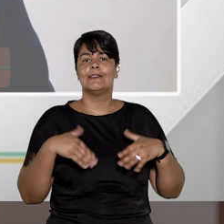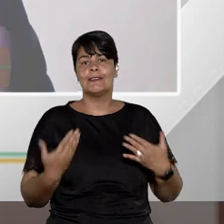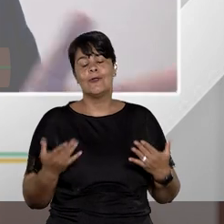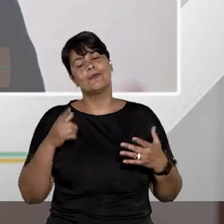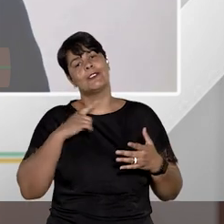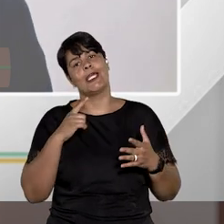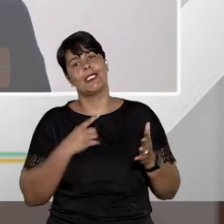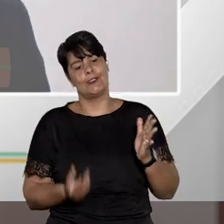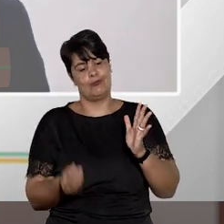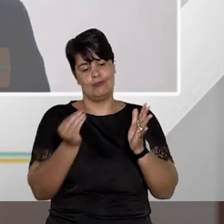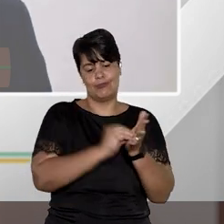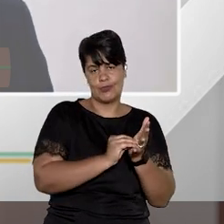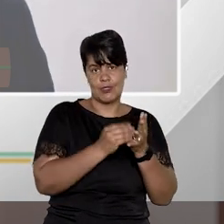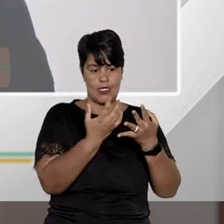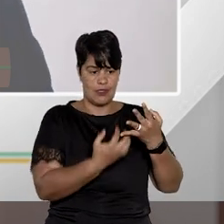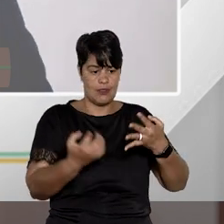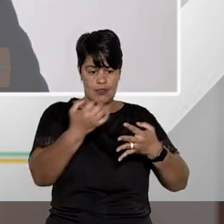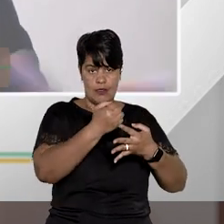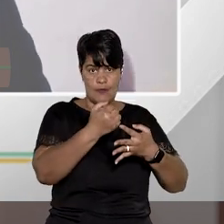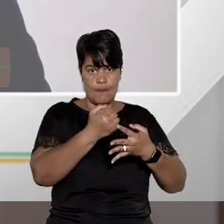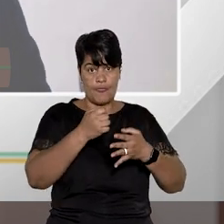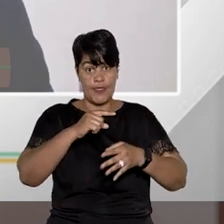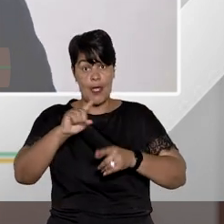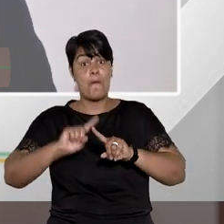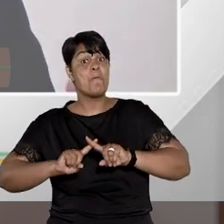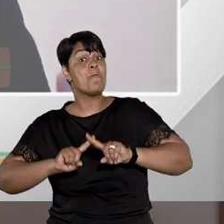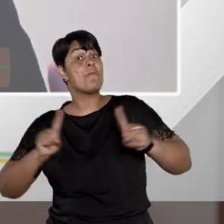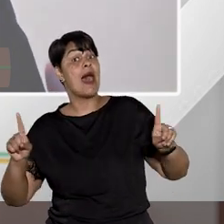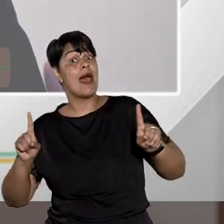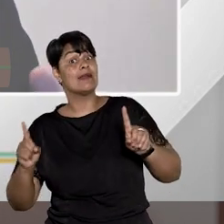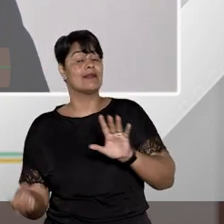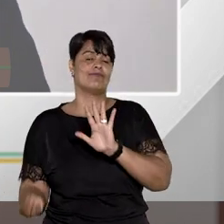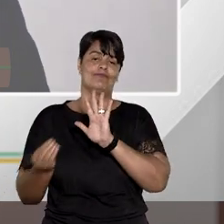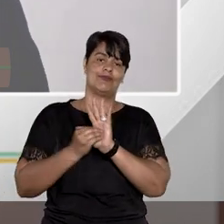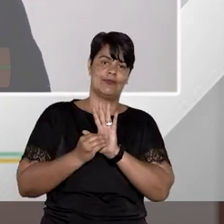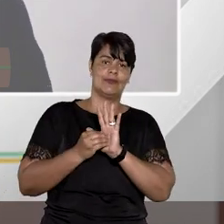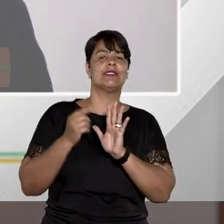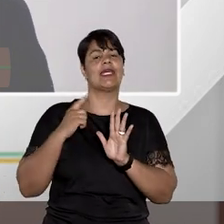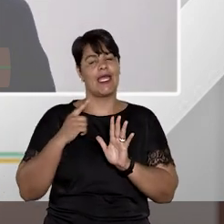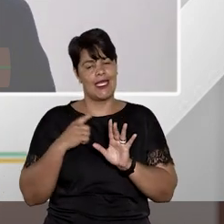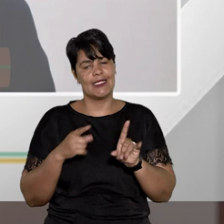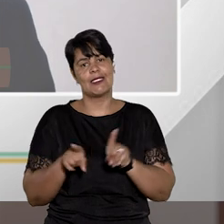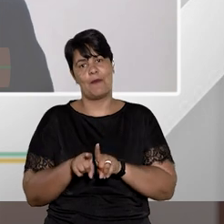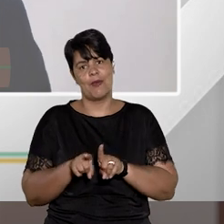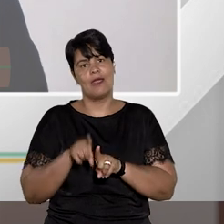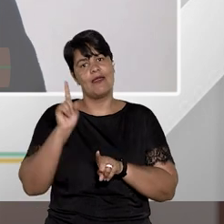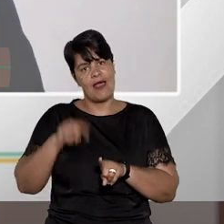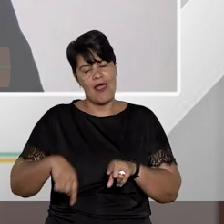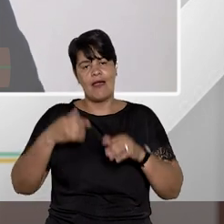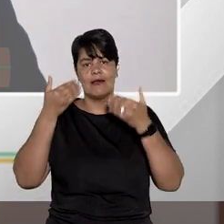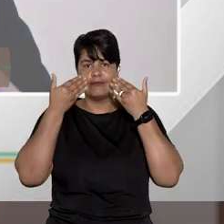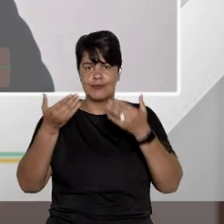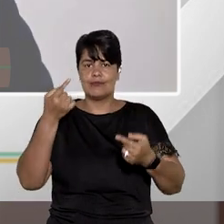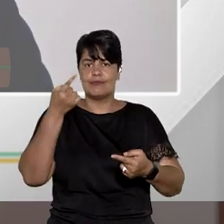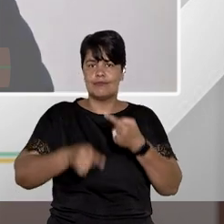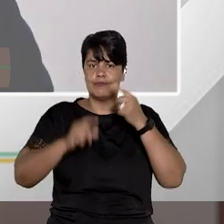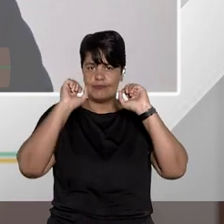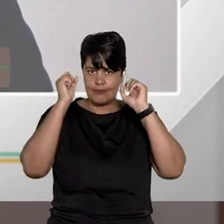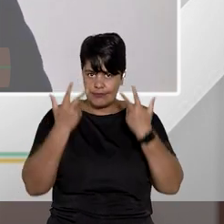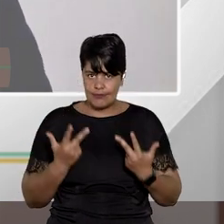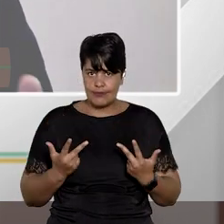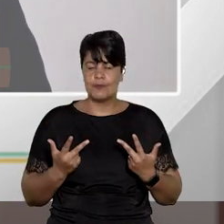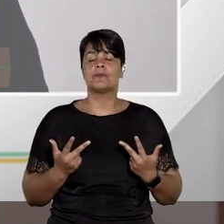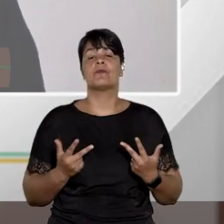súmula traz a exceção à súmula. Ele fala bem assim, não cabe a não ser que esteja diante de ilegalidade flagrante ou esteja